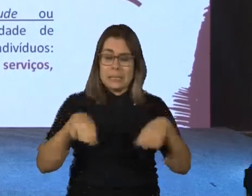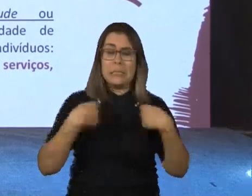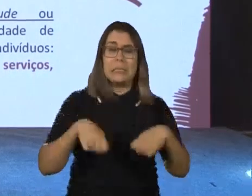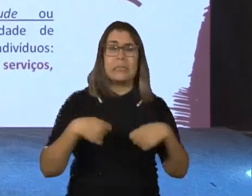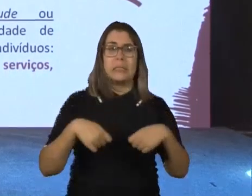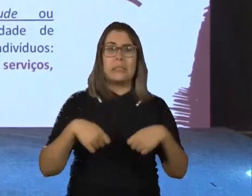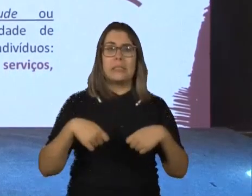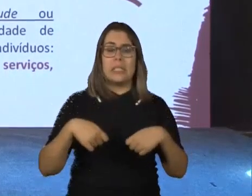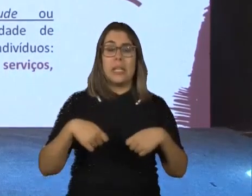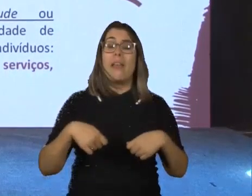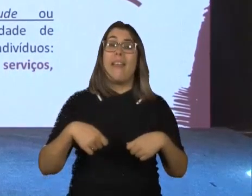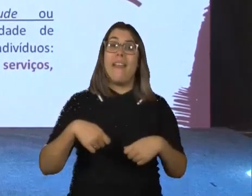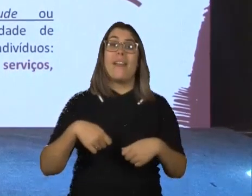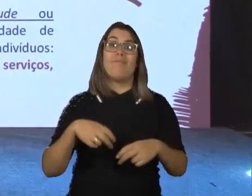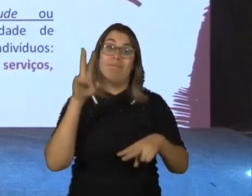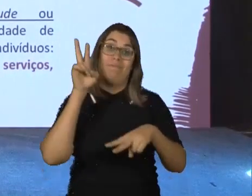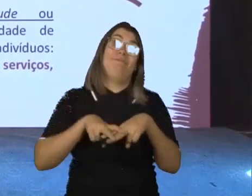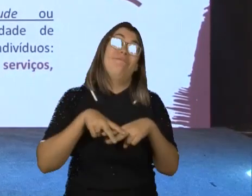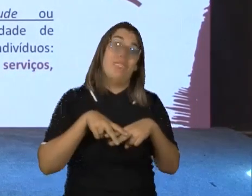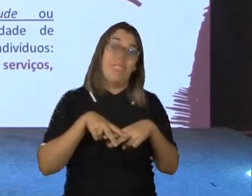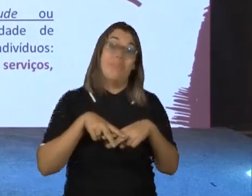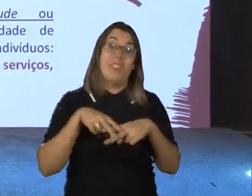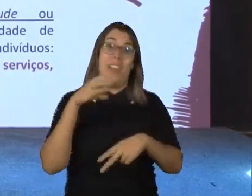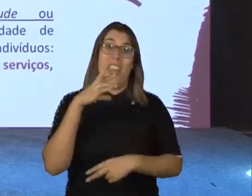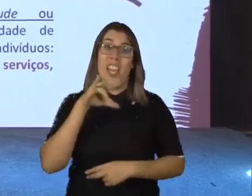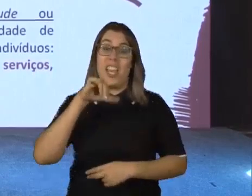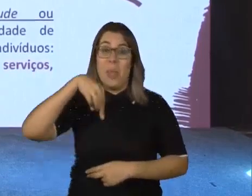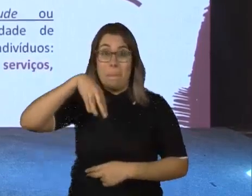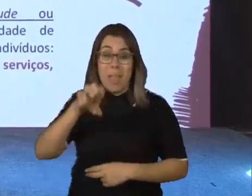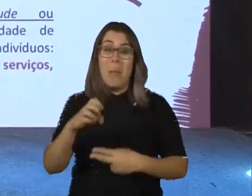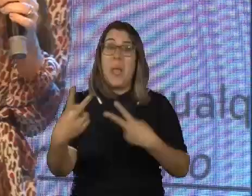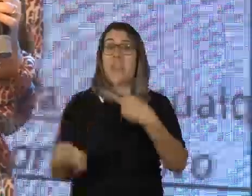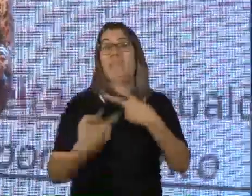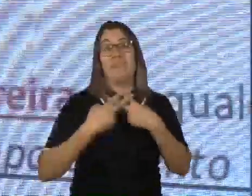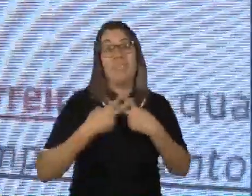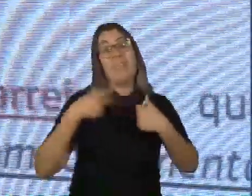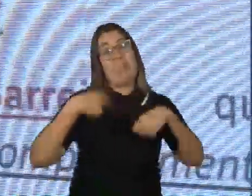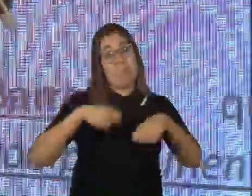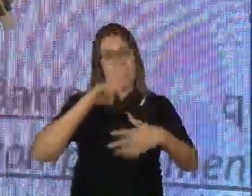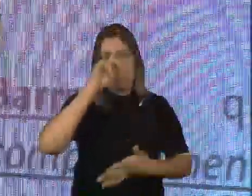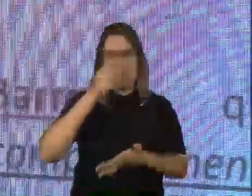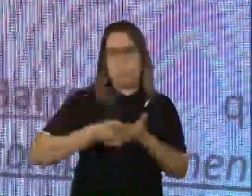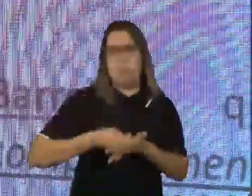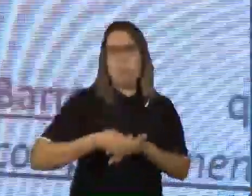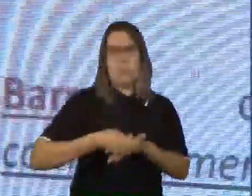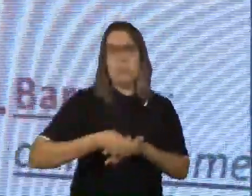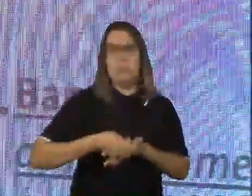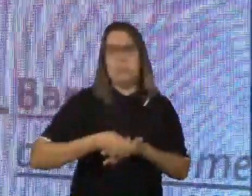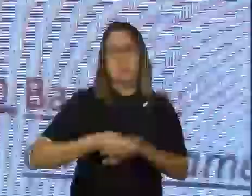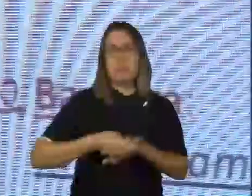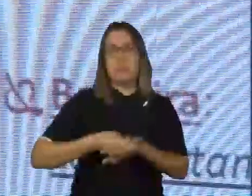considerado crime e isso deve ser combatido, deve ser prevenido e deve ser punido. É importante que a gente saiba disso.